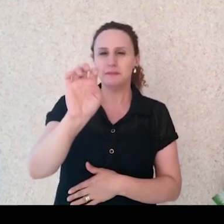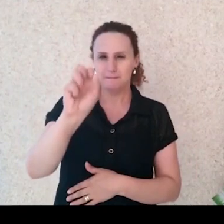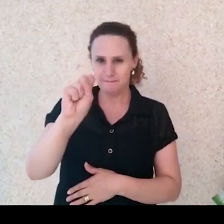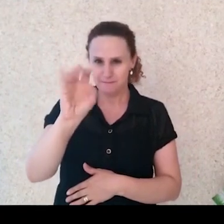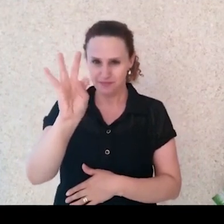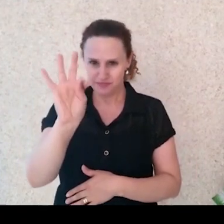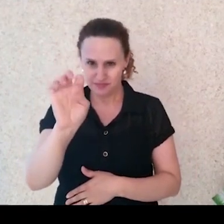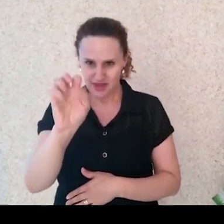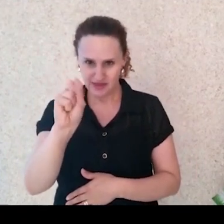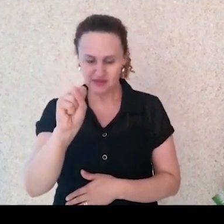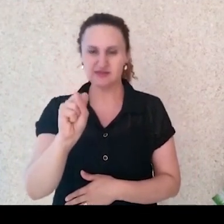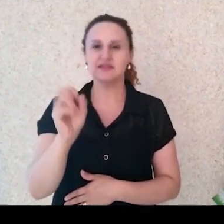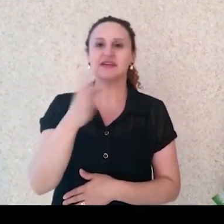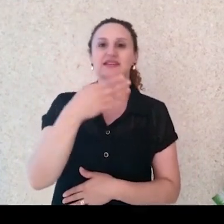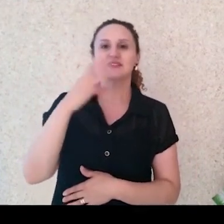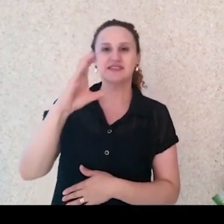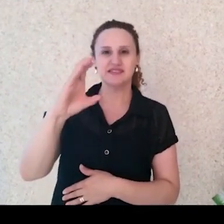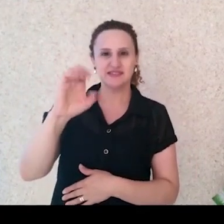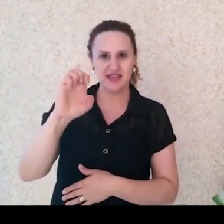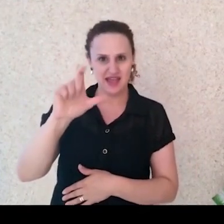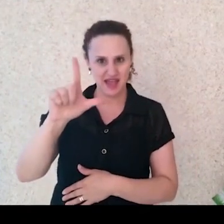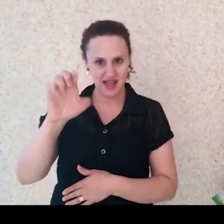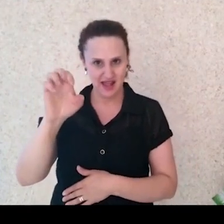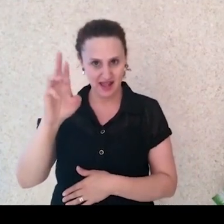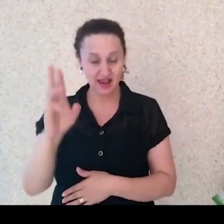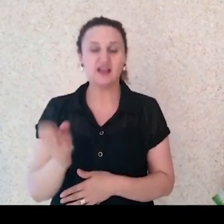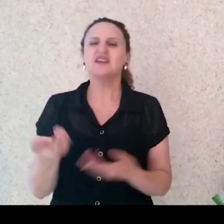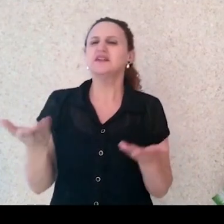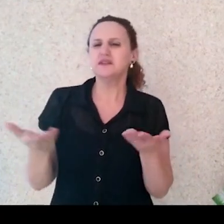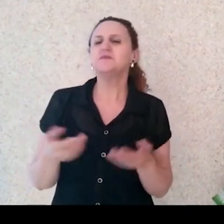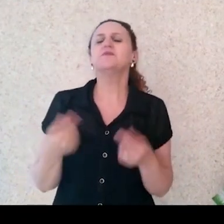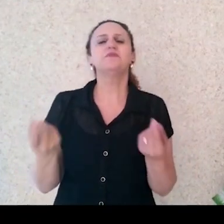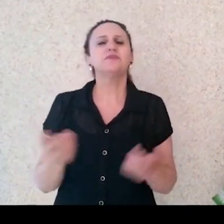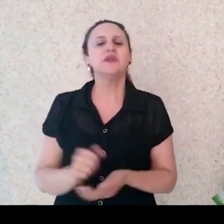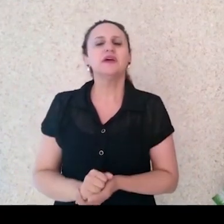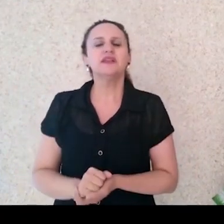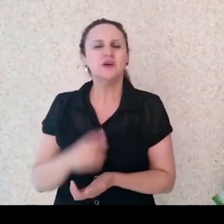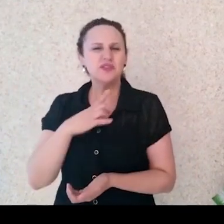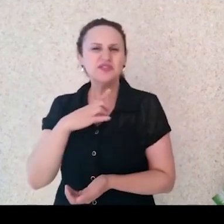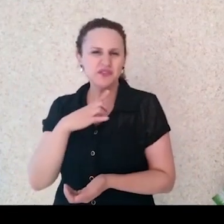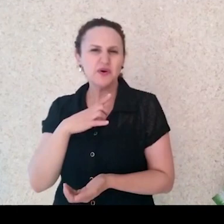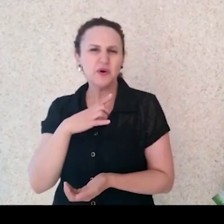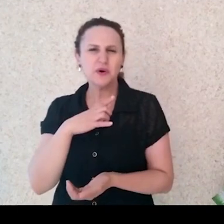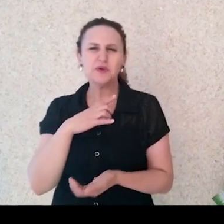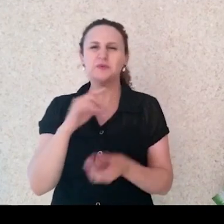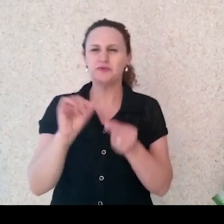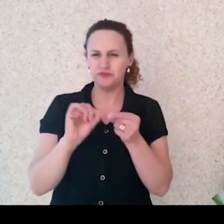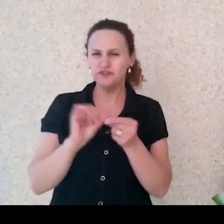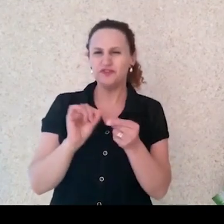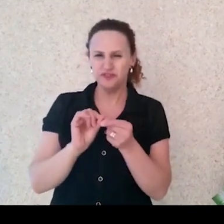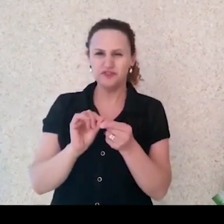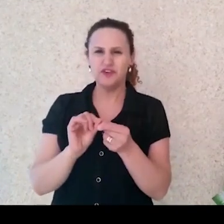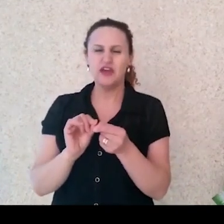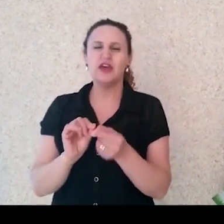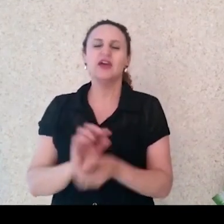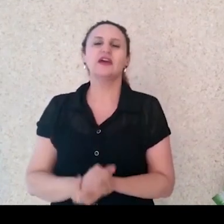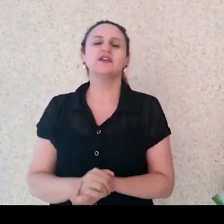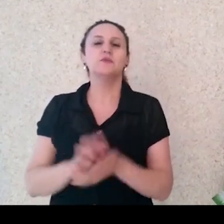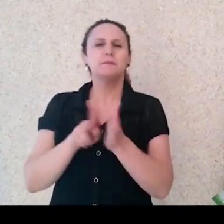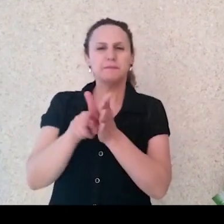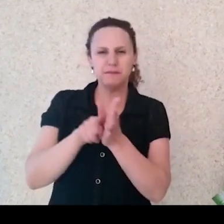2019 teve a sua quinta edição. Nessa edição foram apontadas algumas informações importantes para a gente